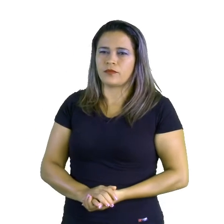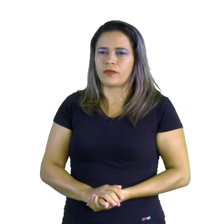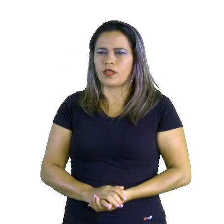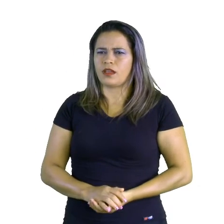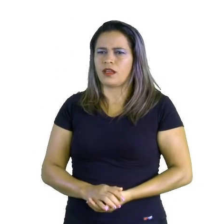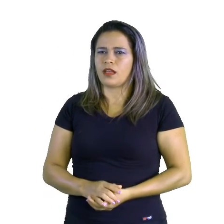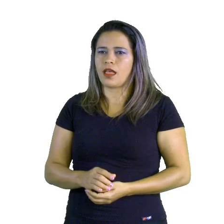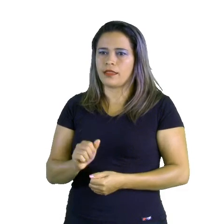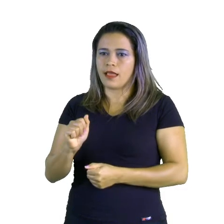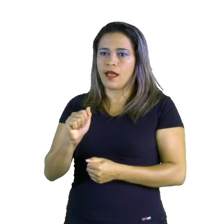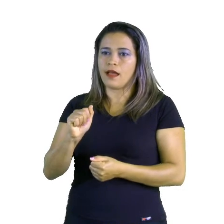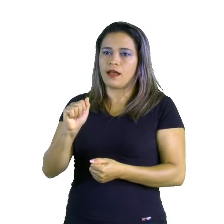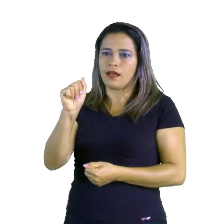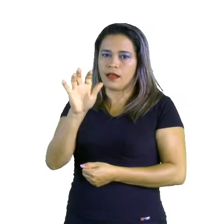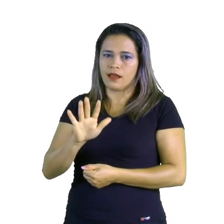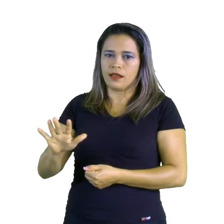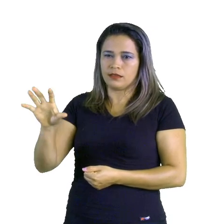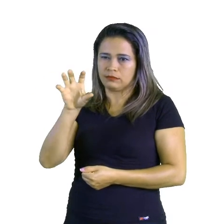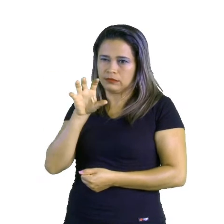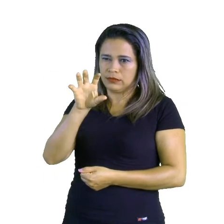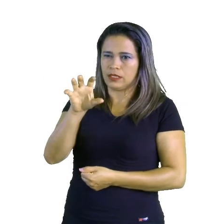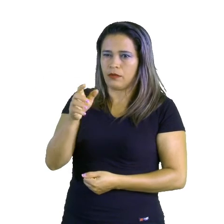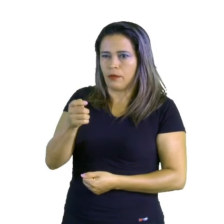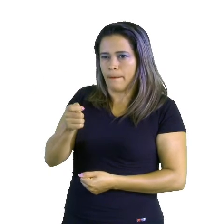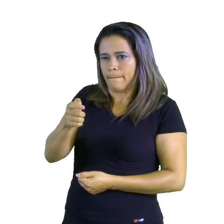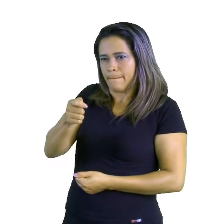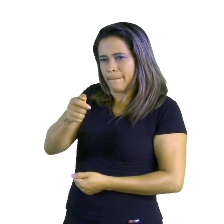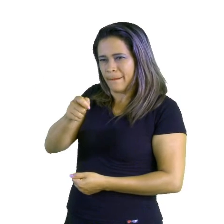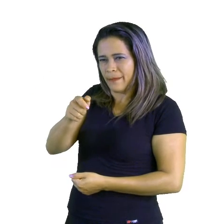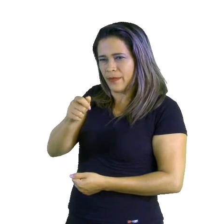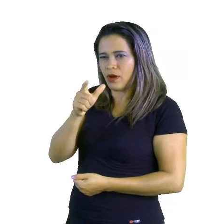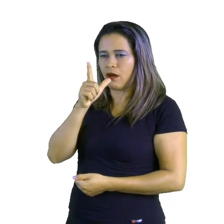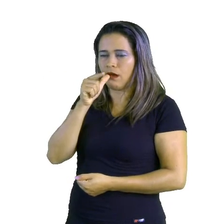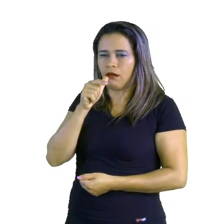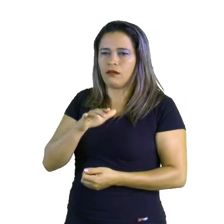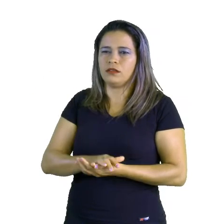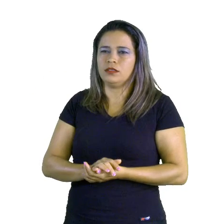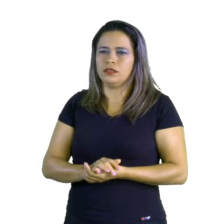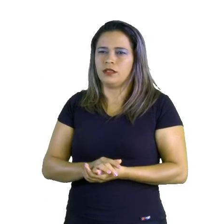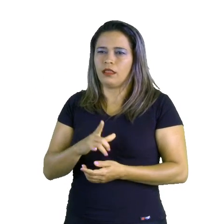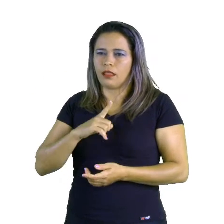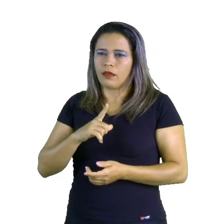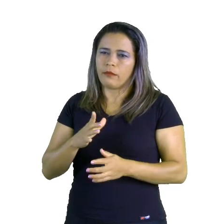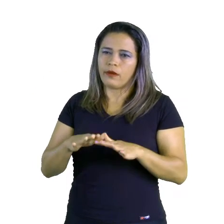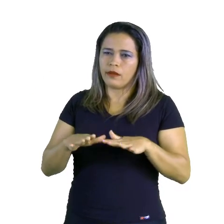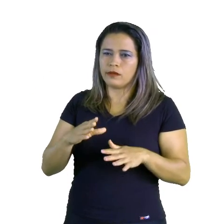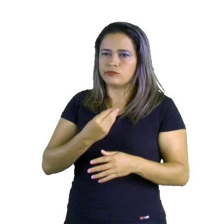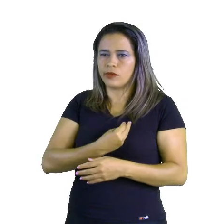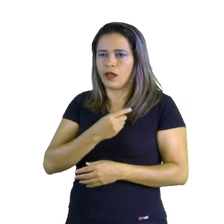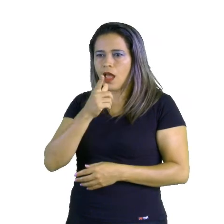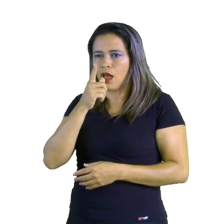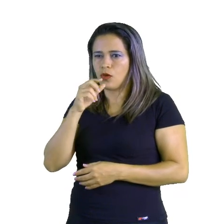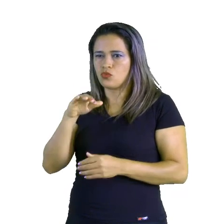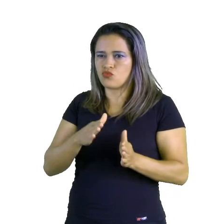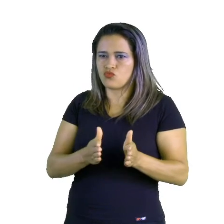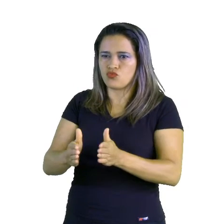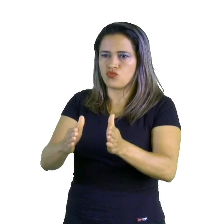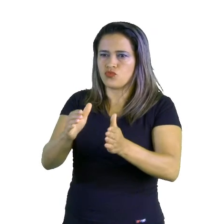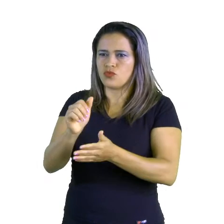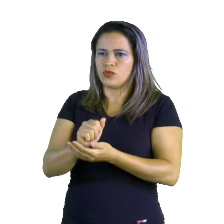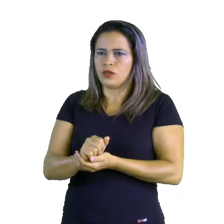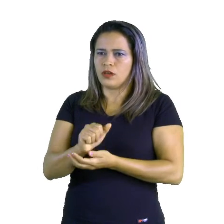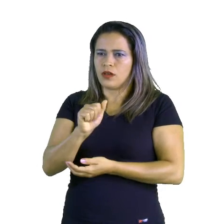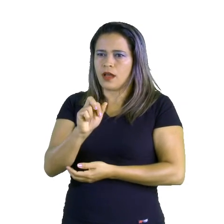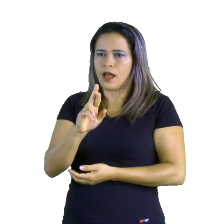água. Mais efetivamente, a presença do mar Aral, que quase foi extinto através da irrigação. Se